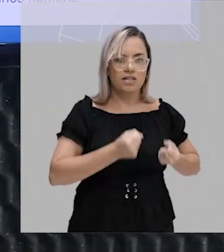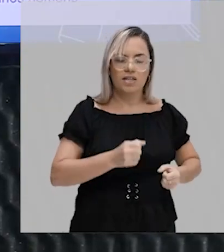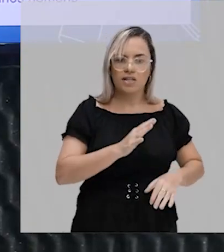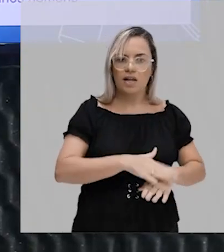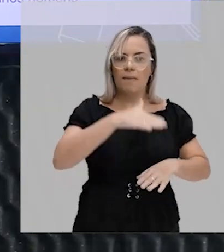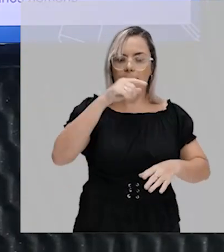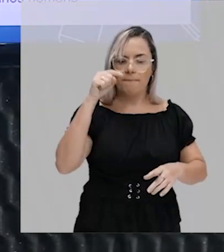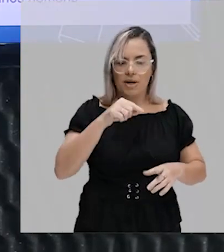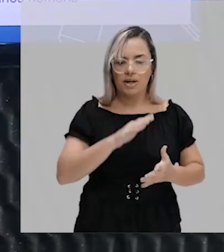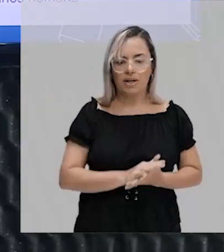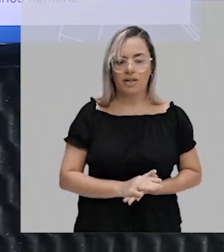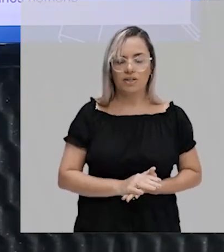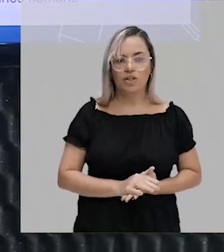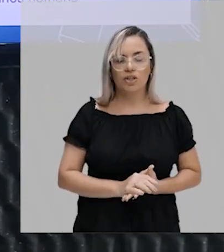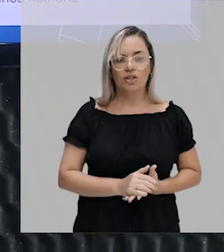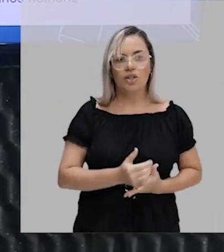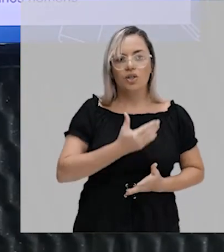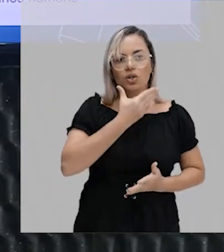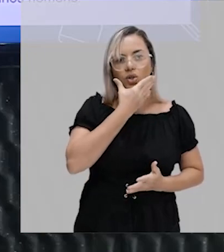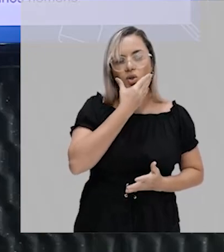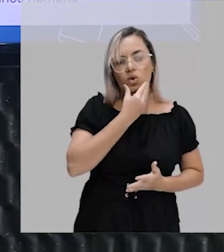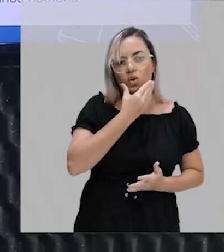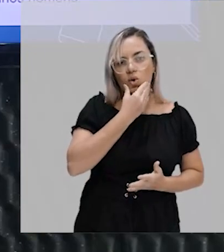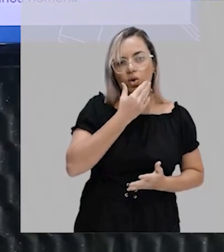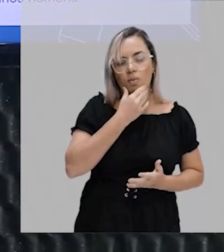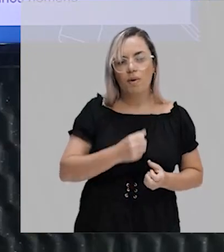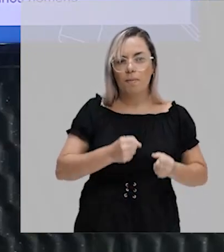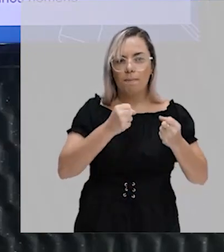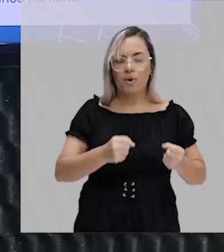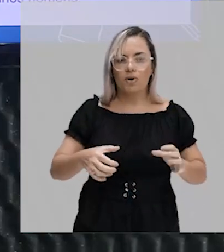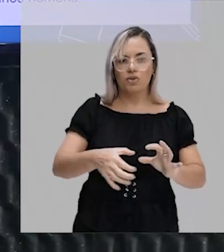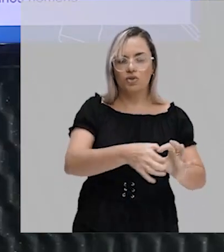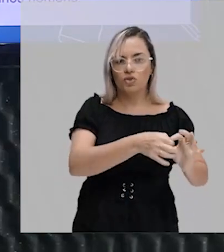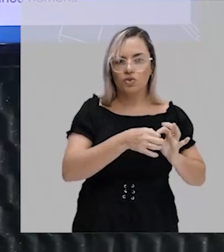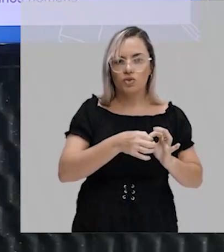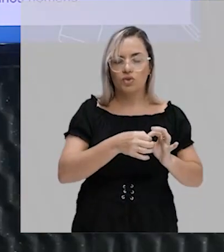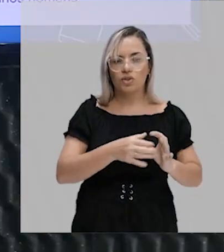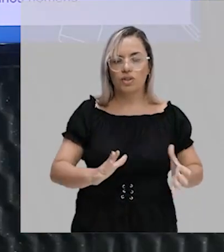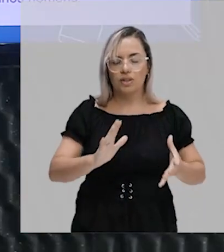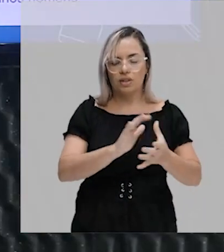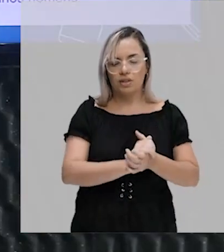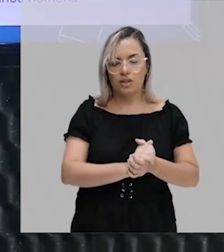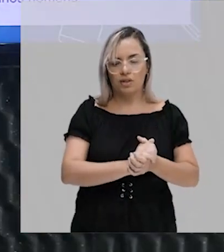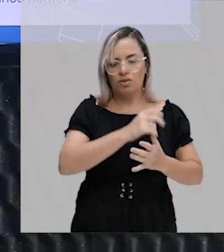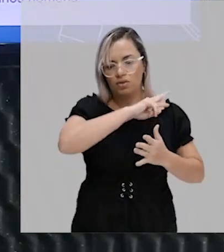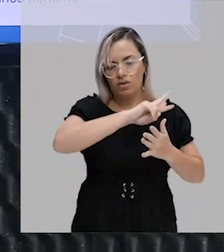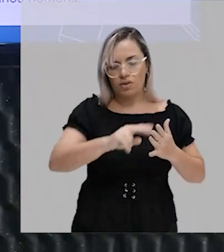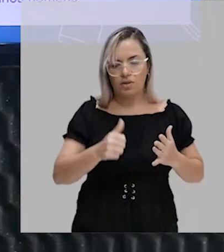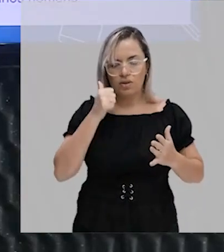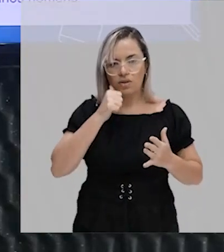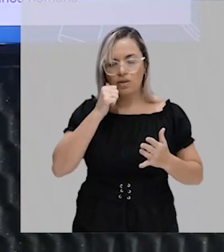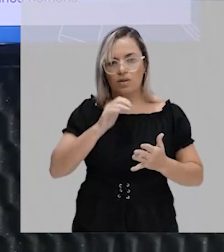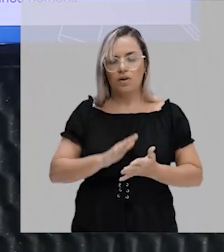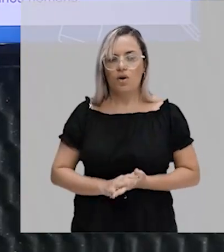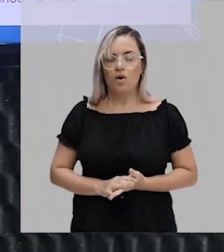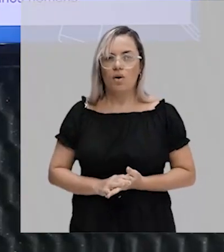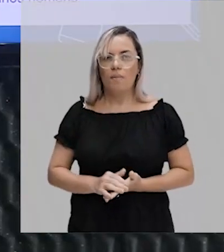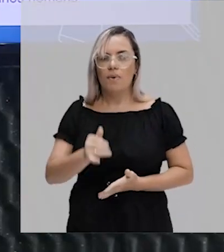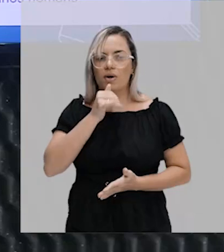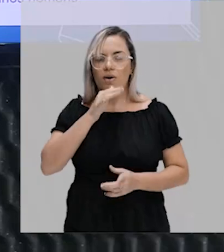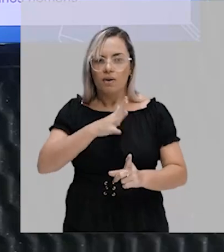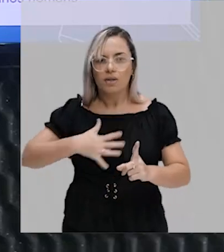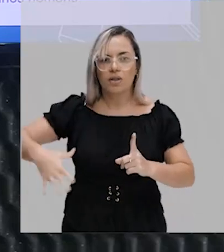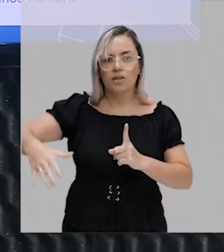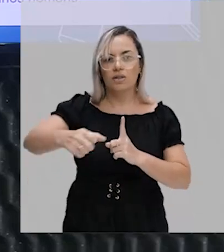onde, por exemplo, nas sociedades árabes, no Oriente Médio, em vários países é muito comum que a poliginia seja uma prática